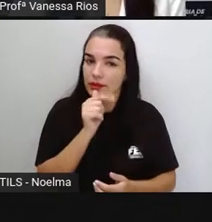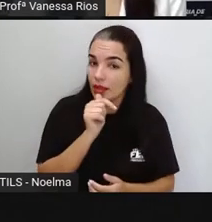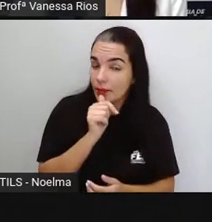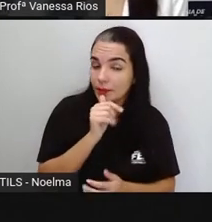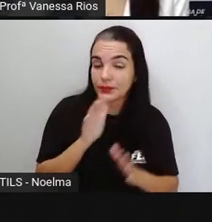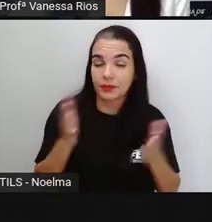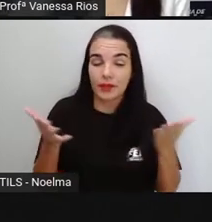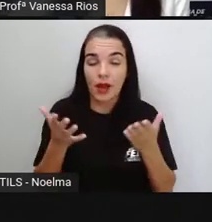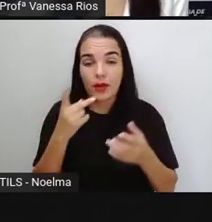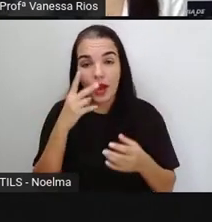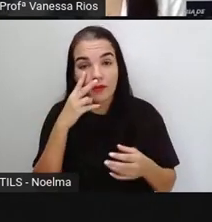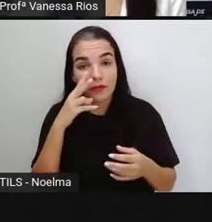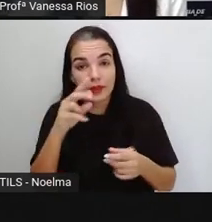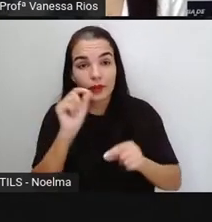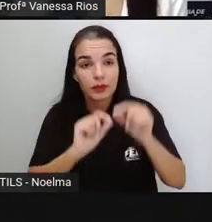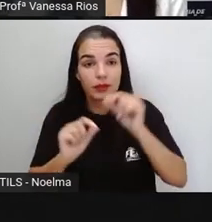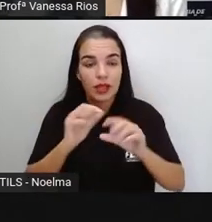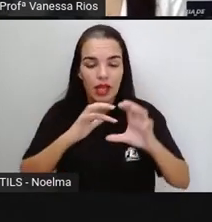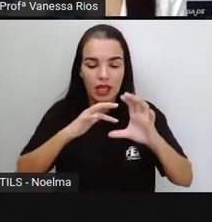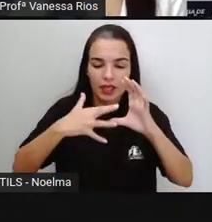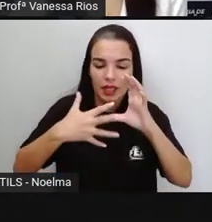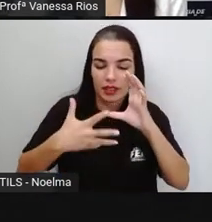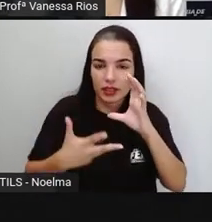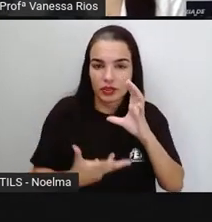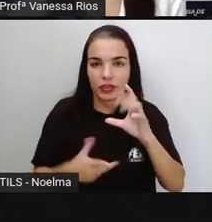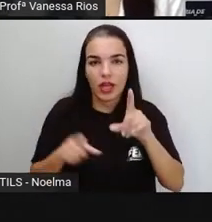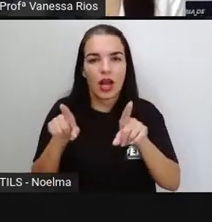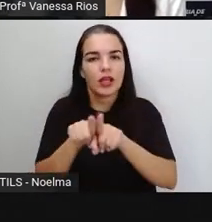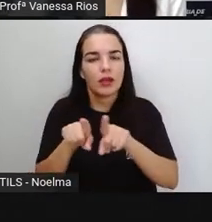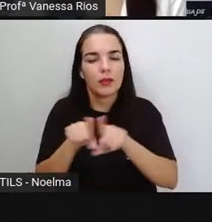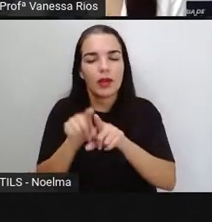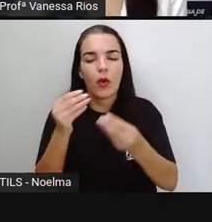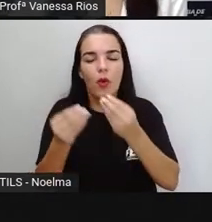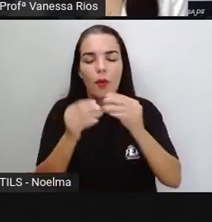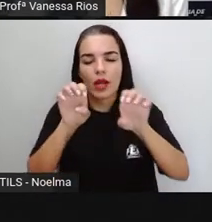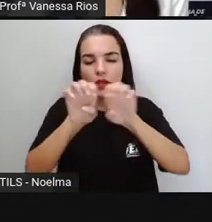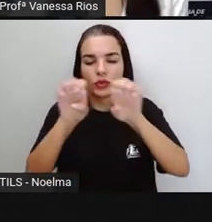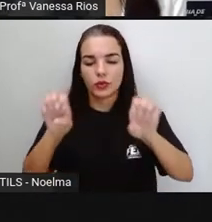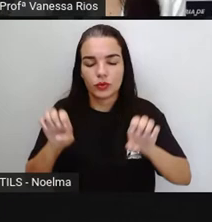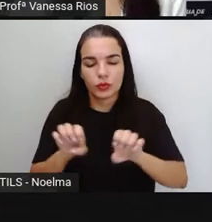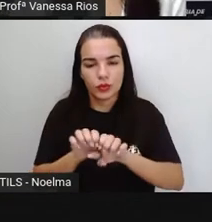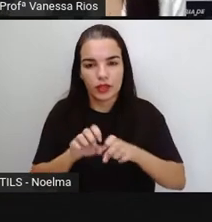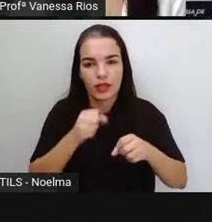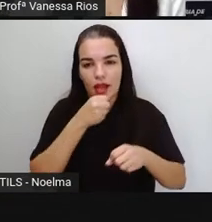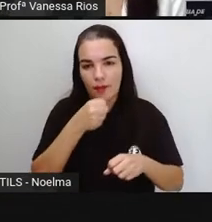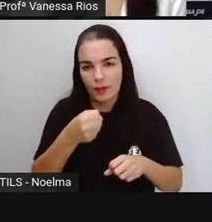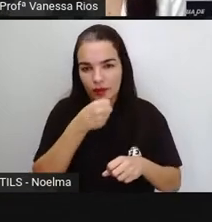quais são as características, como é que é estruturada uma reportagem de forma geral.